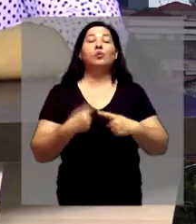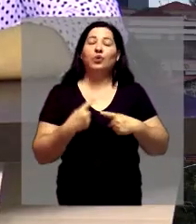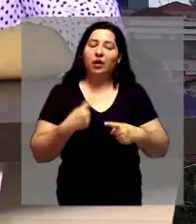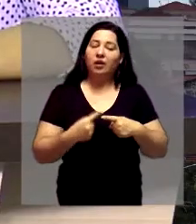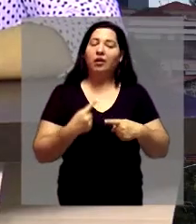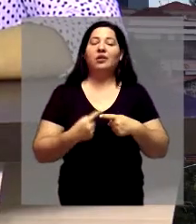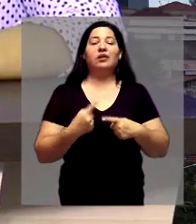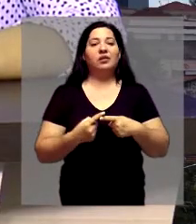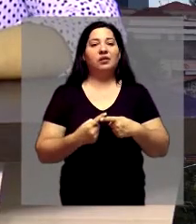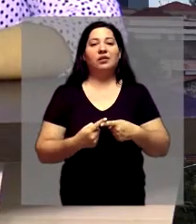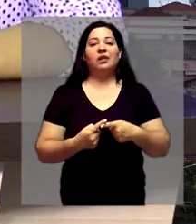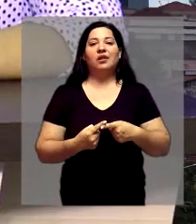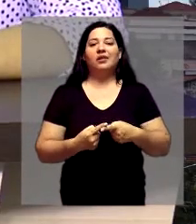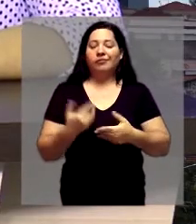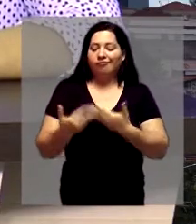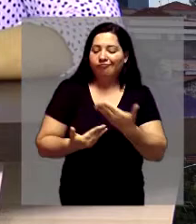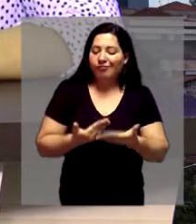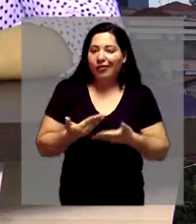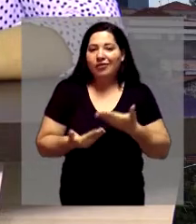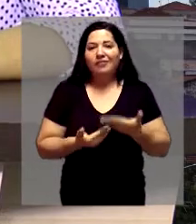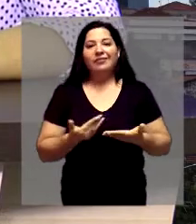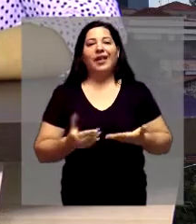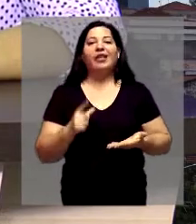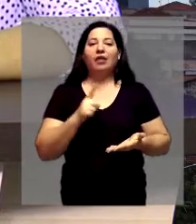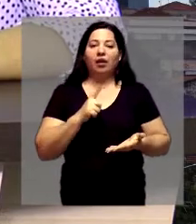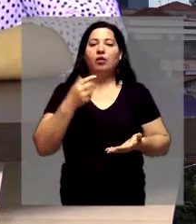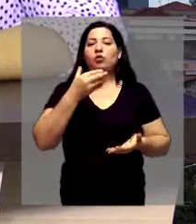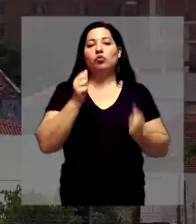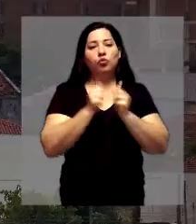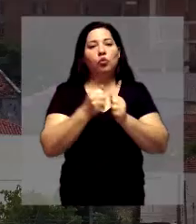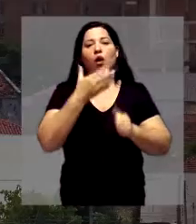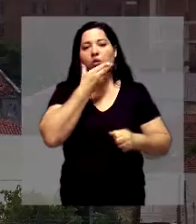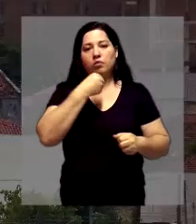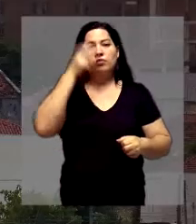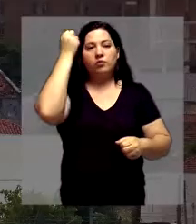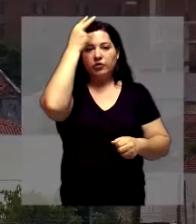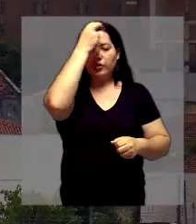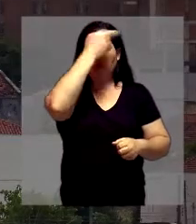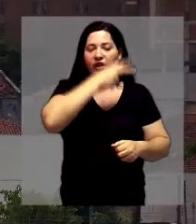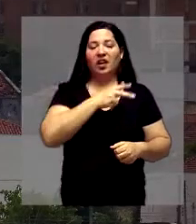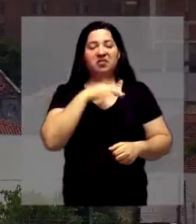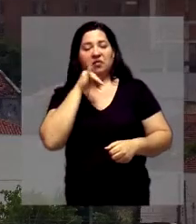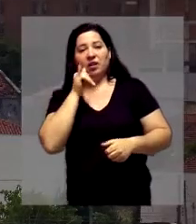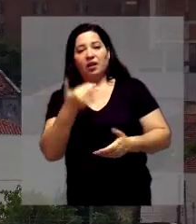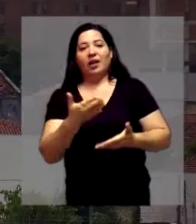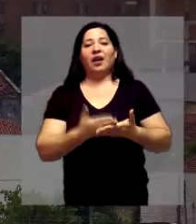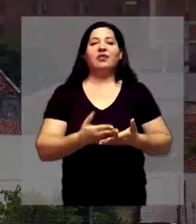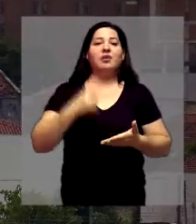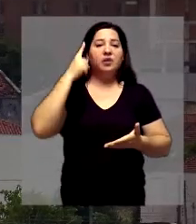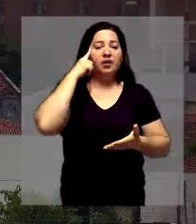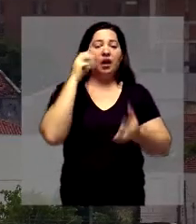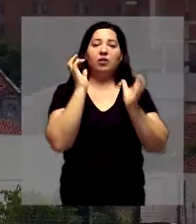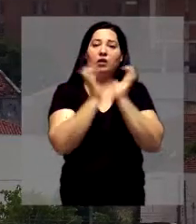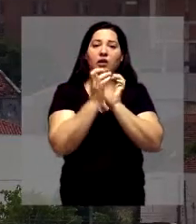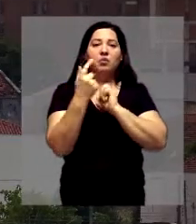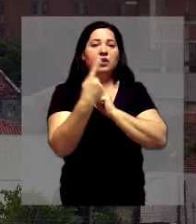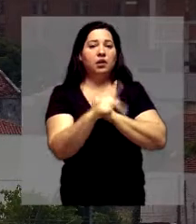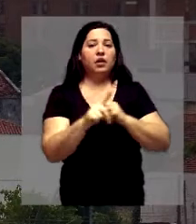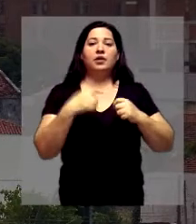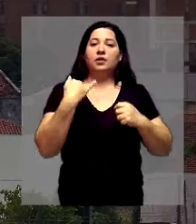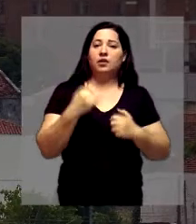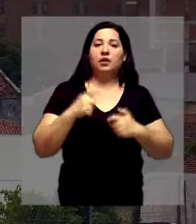que eu tenho com o prefeito, né? Então, às vezes eu encaminho como uma sugestão e ele vai avaliar também com a equipe dele se é